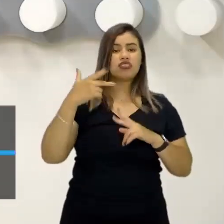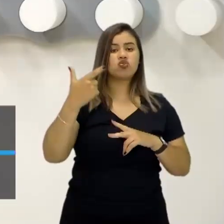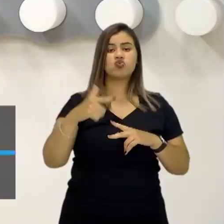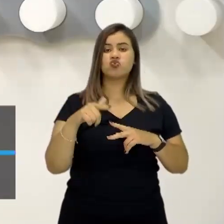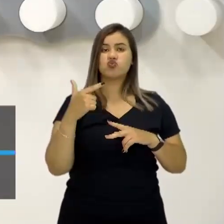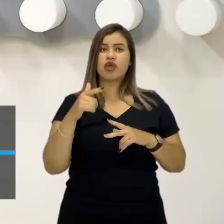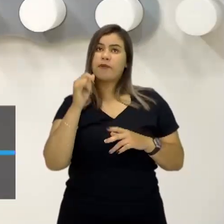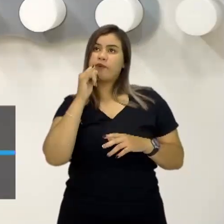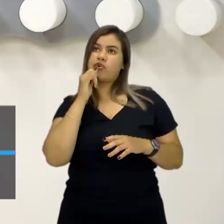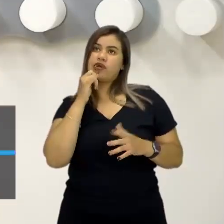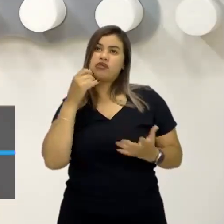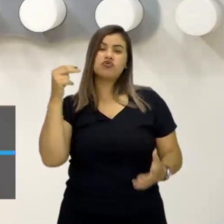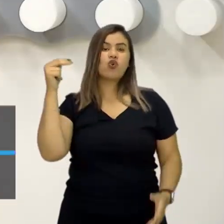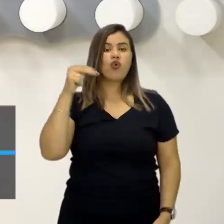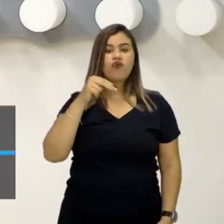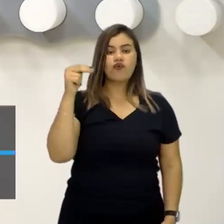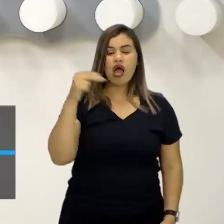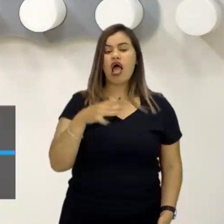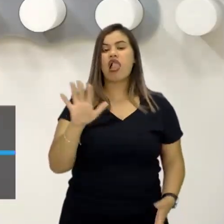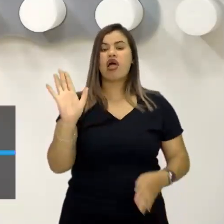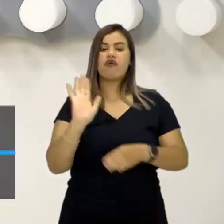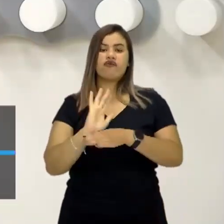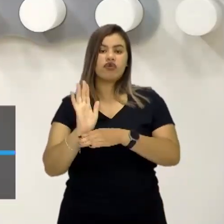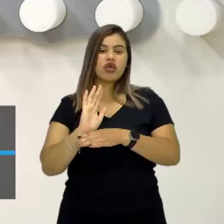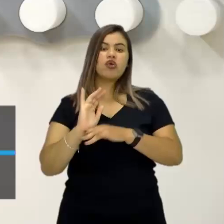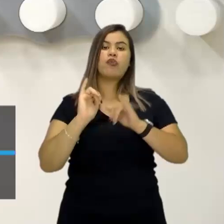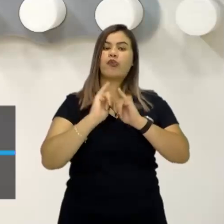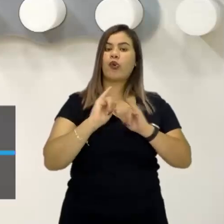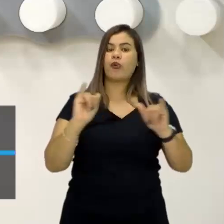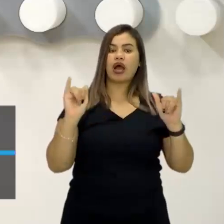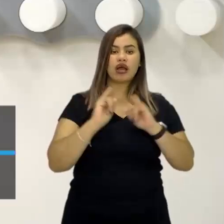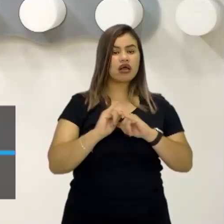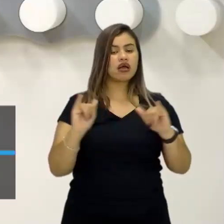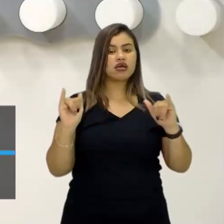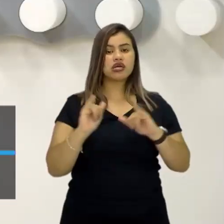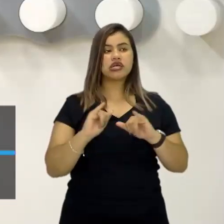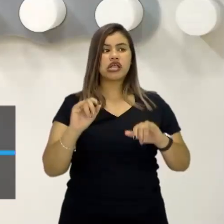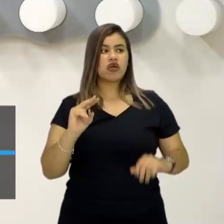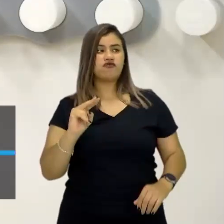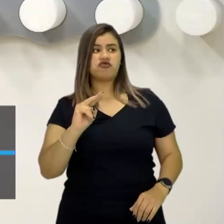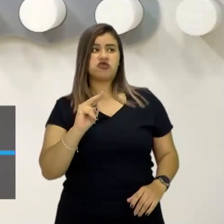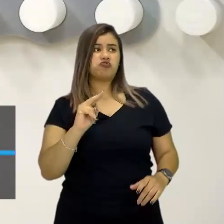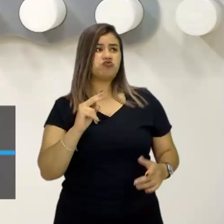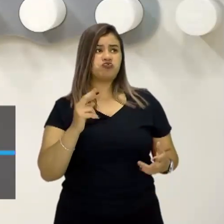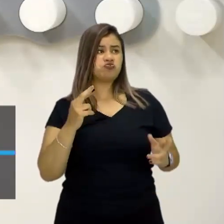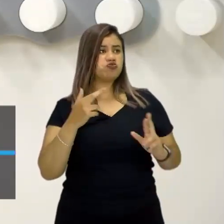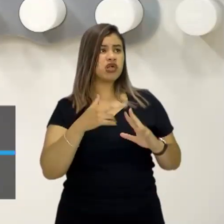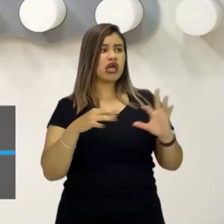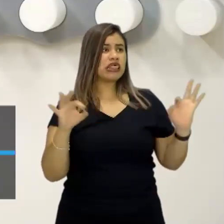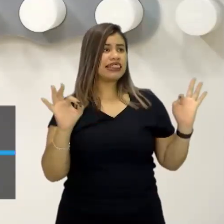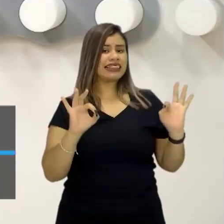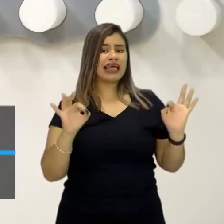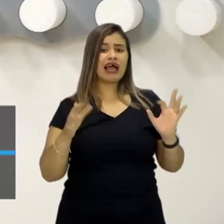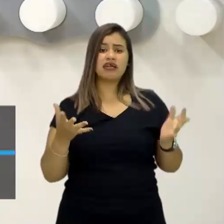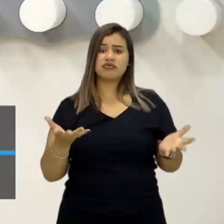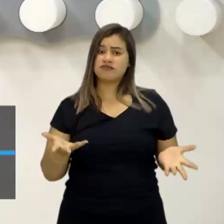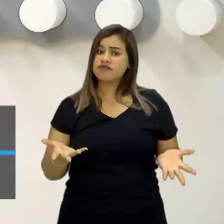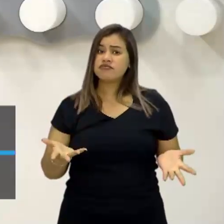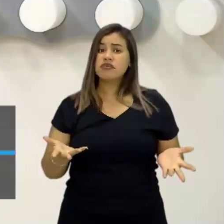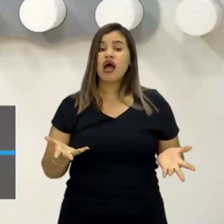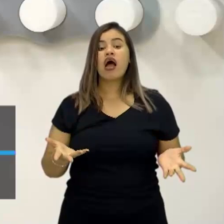uma novela, em um filme, em uma propaganda, quando o número de pessoas negras